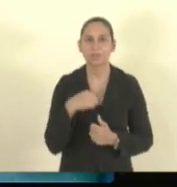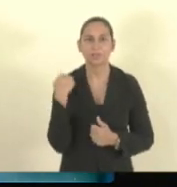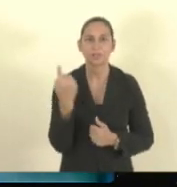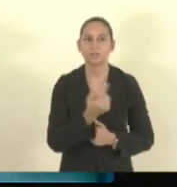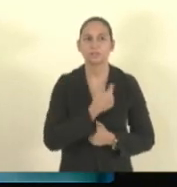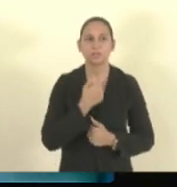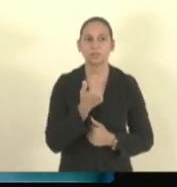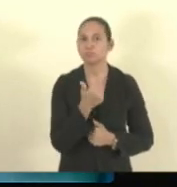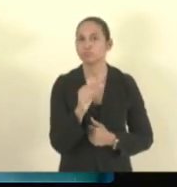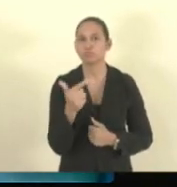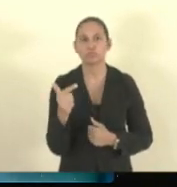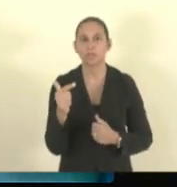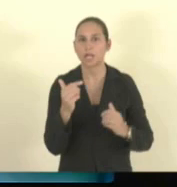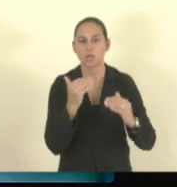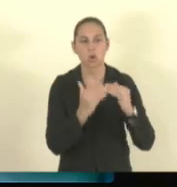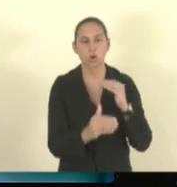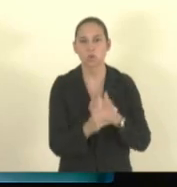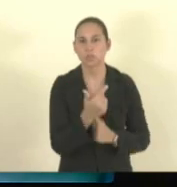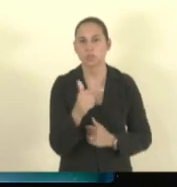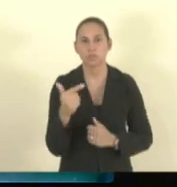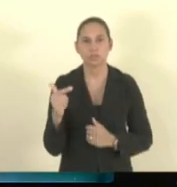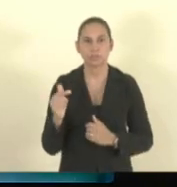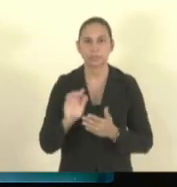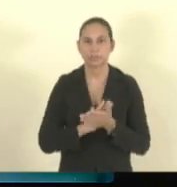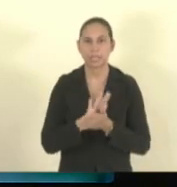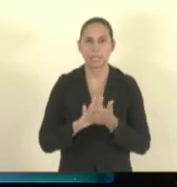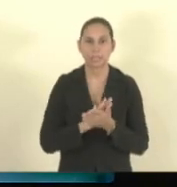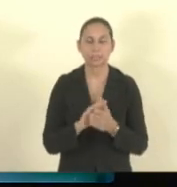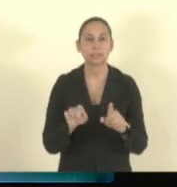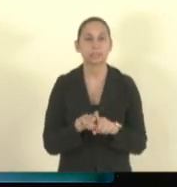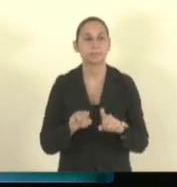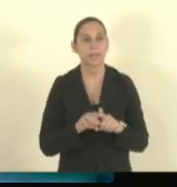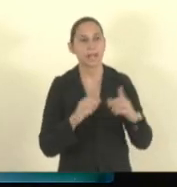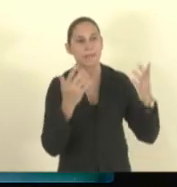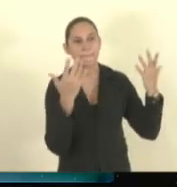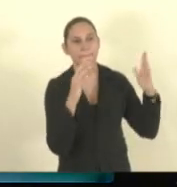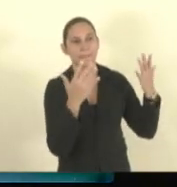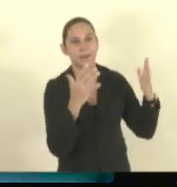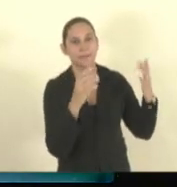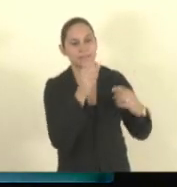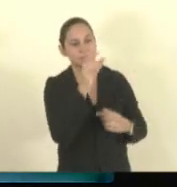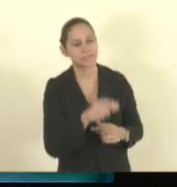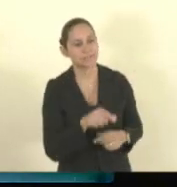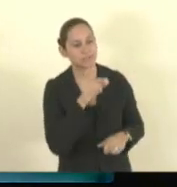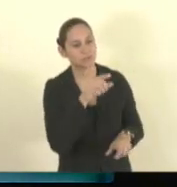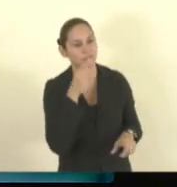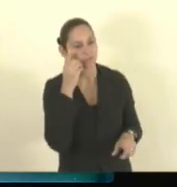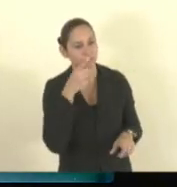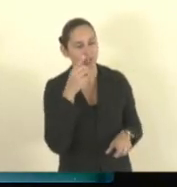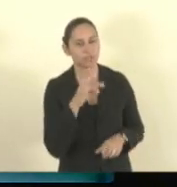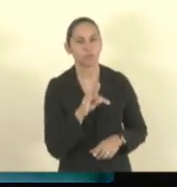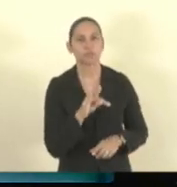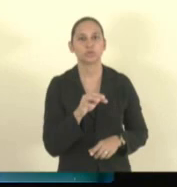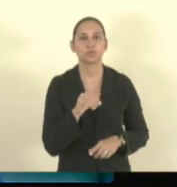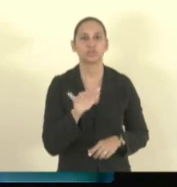quanto à votação desse projeto. E já parabenizo o deputado Tiago Hoffman. Obrigado, Presidente.